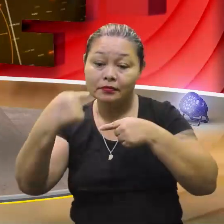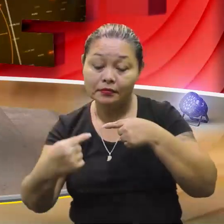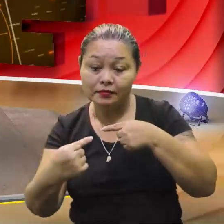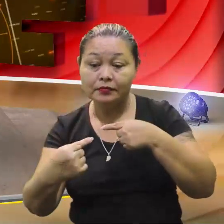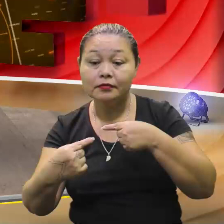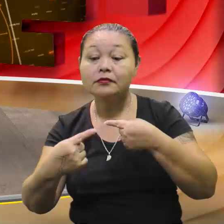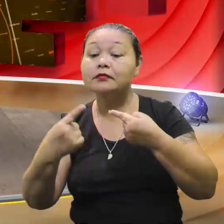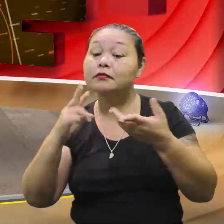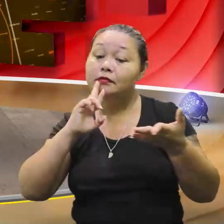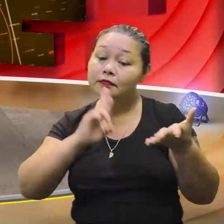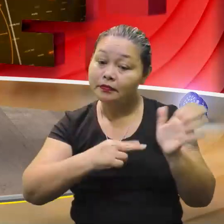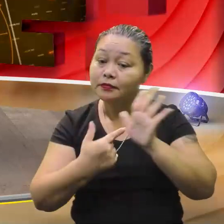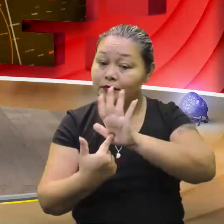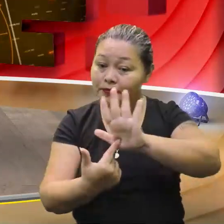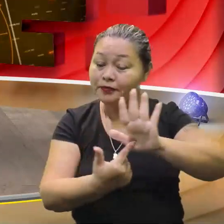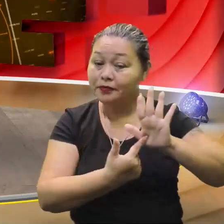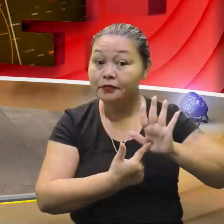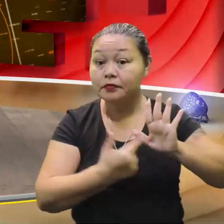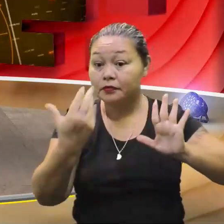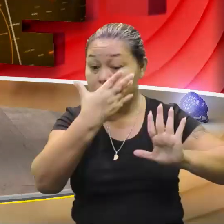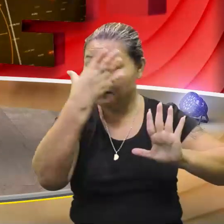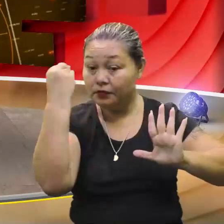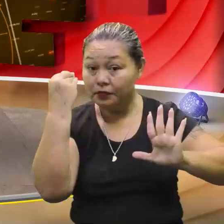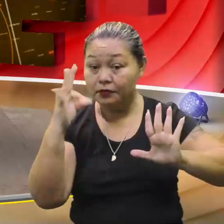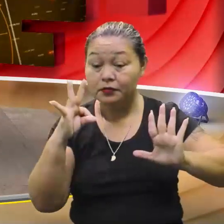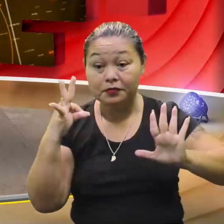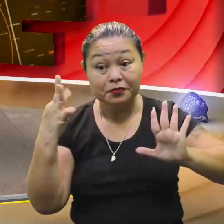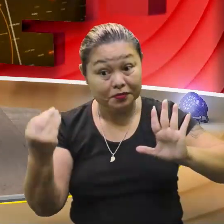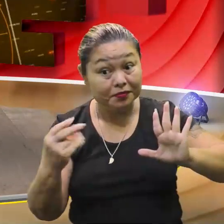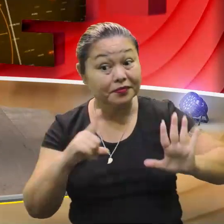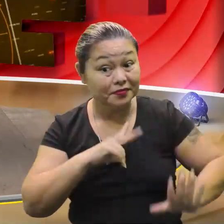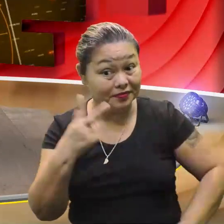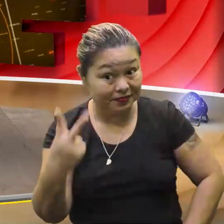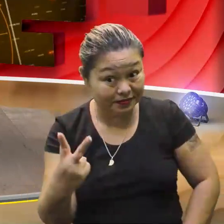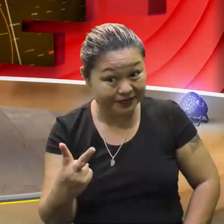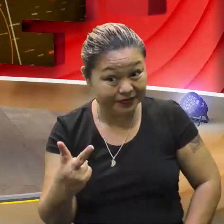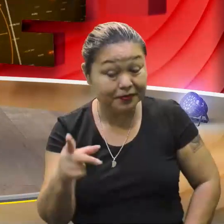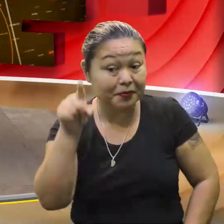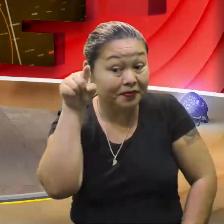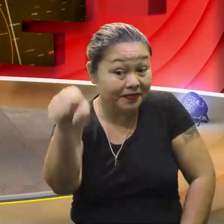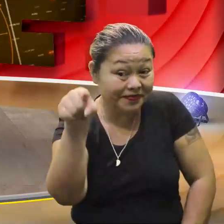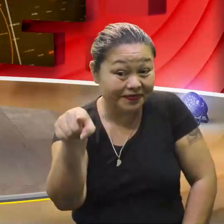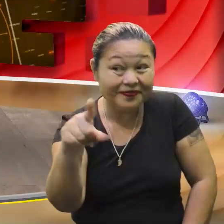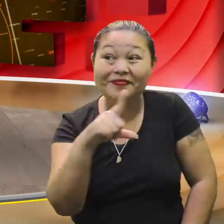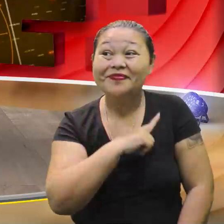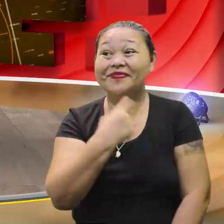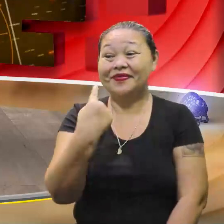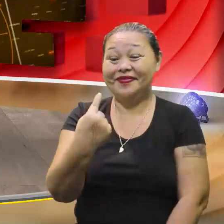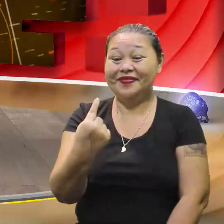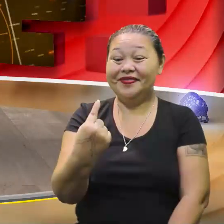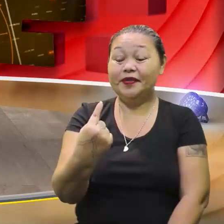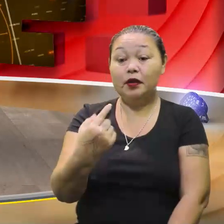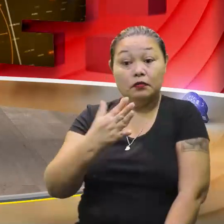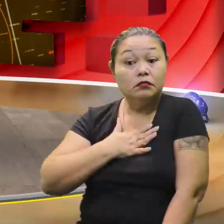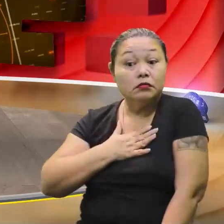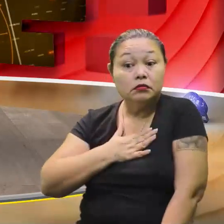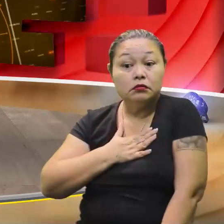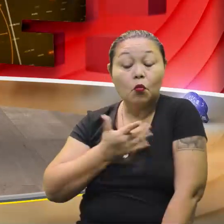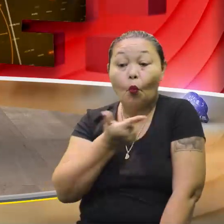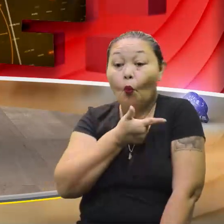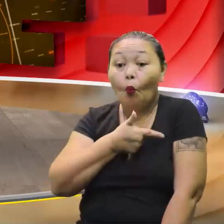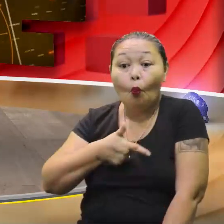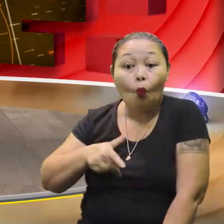gente também traz a solução, certo? Não esqueçam que todos têm 2. Você tem 1. Eu não